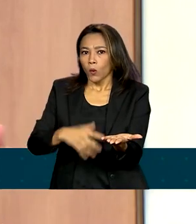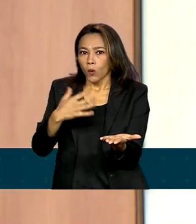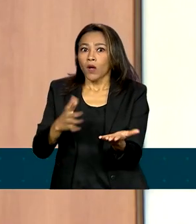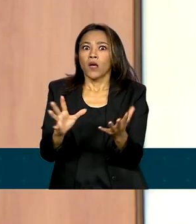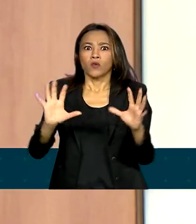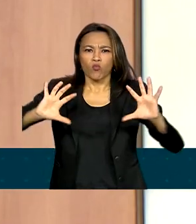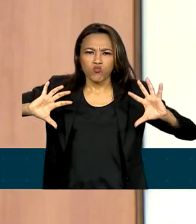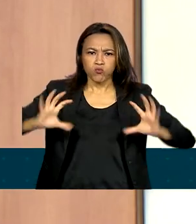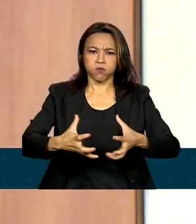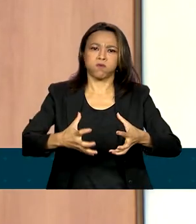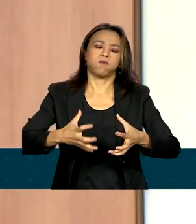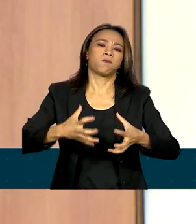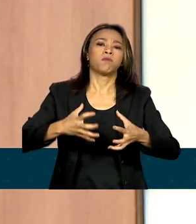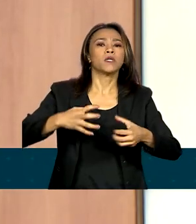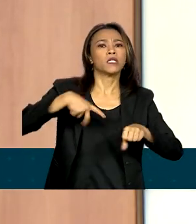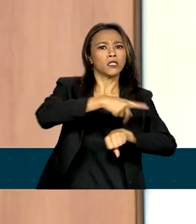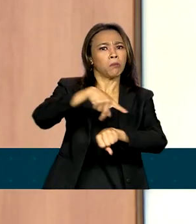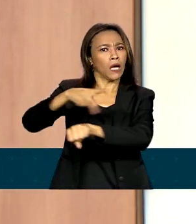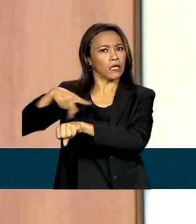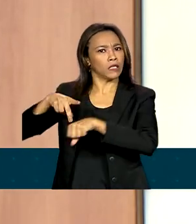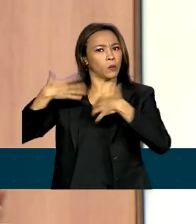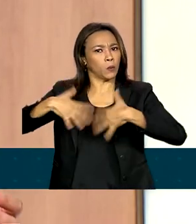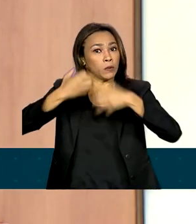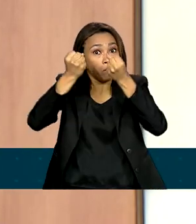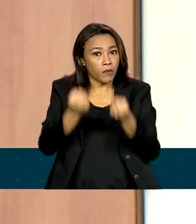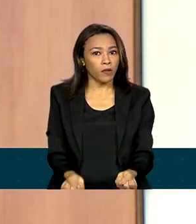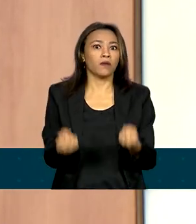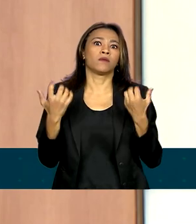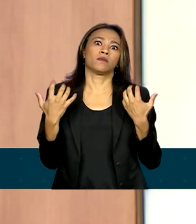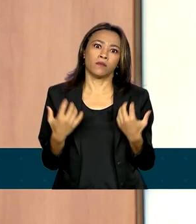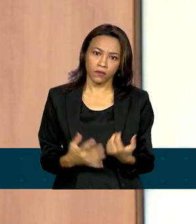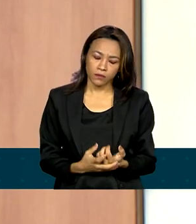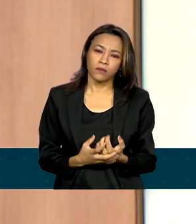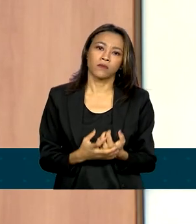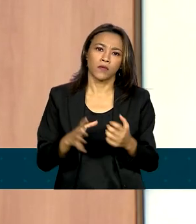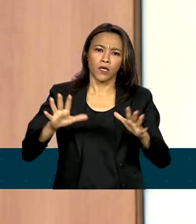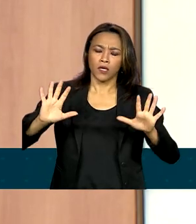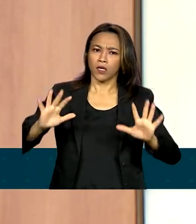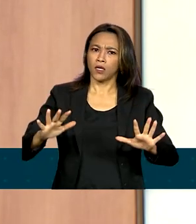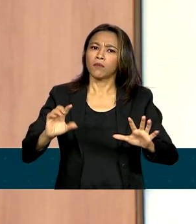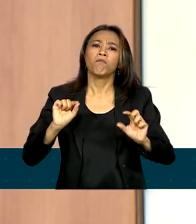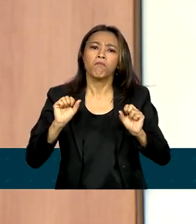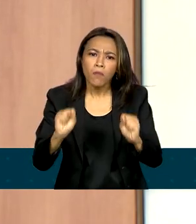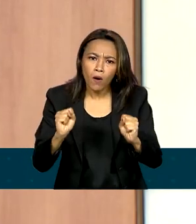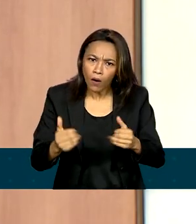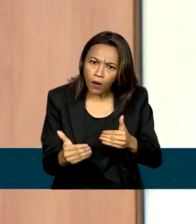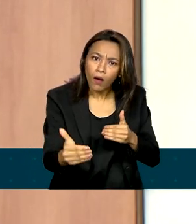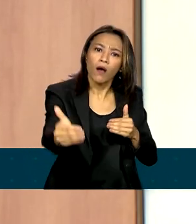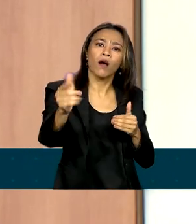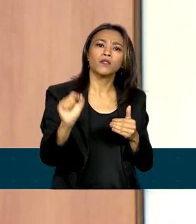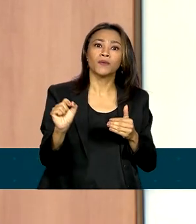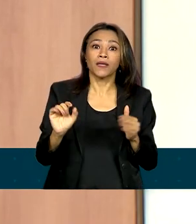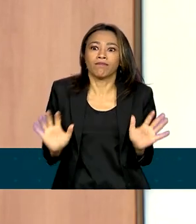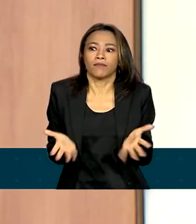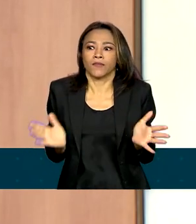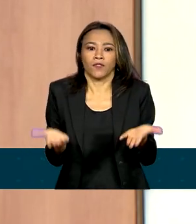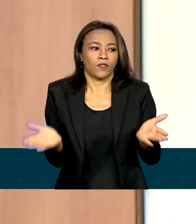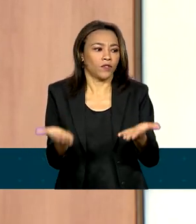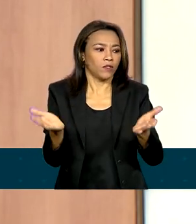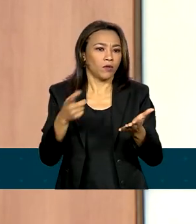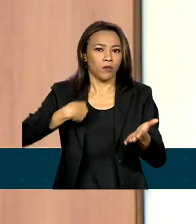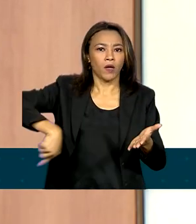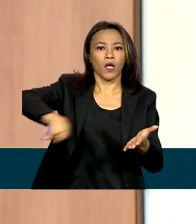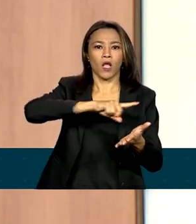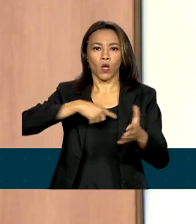blocos e países expressivos, mercados literalmente continentais, que podem servir de estímulo para o nosso